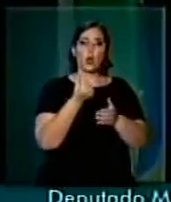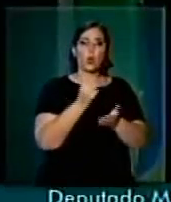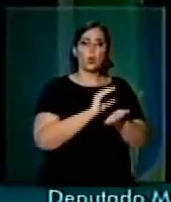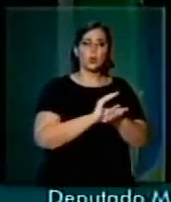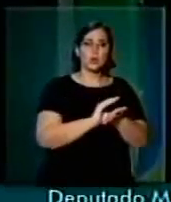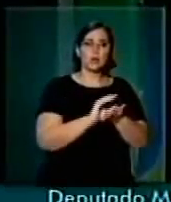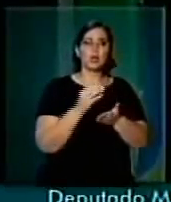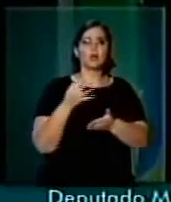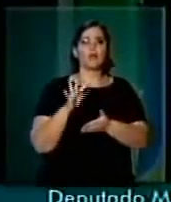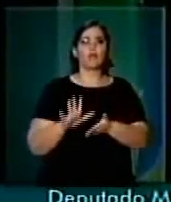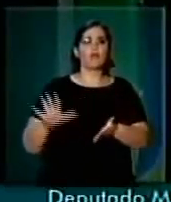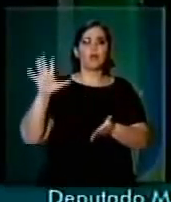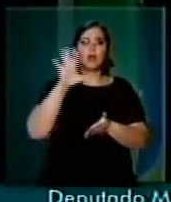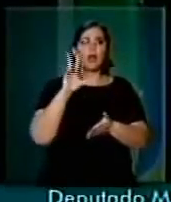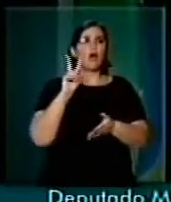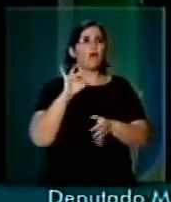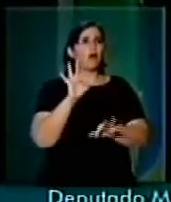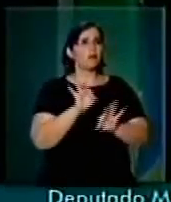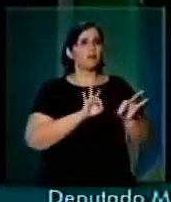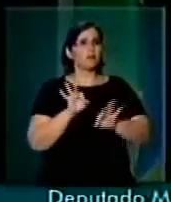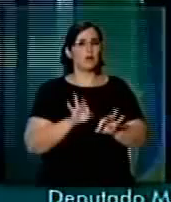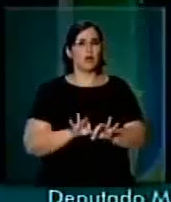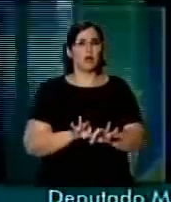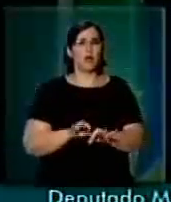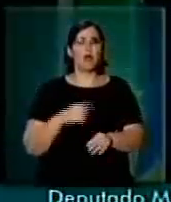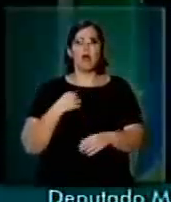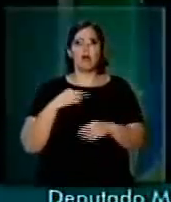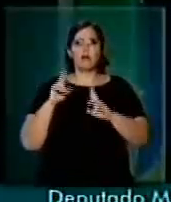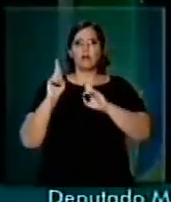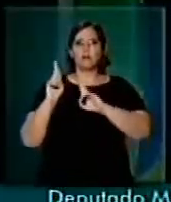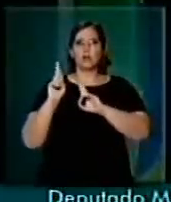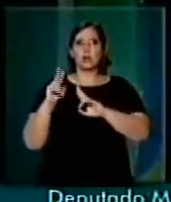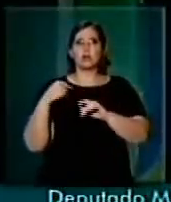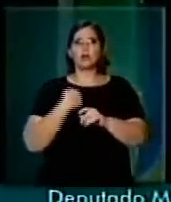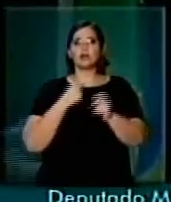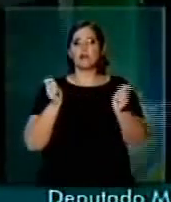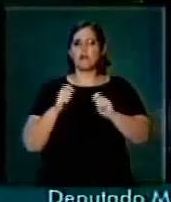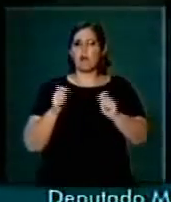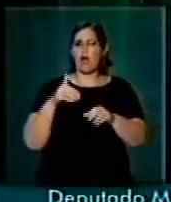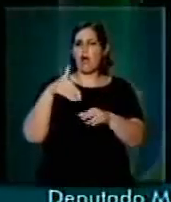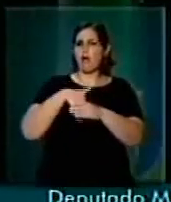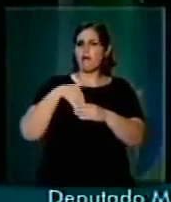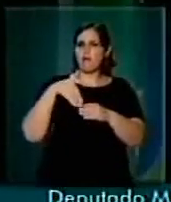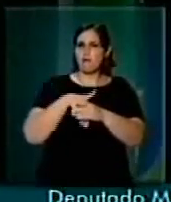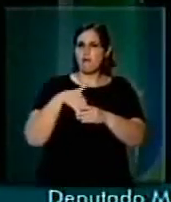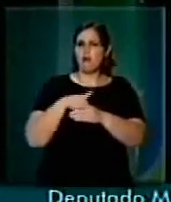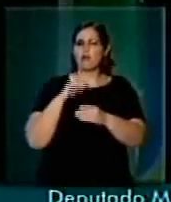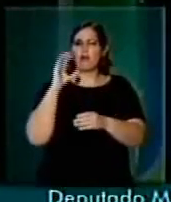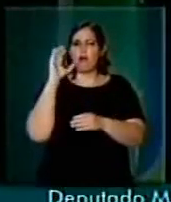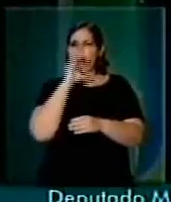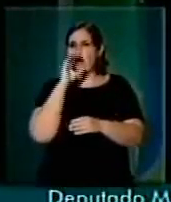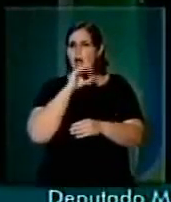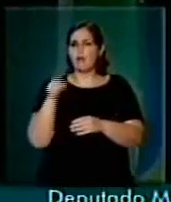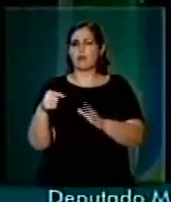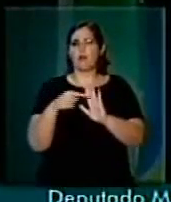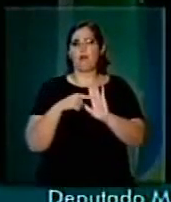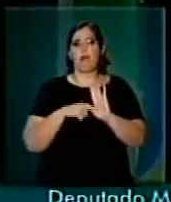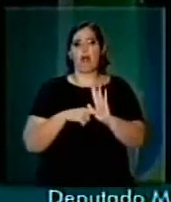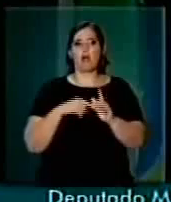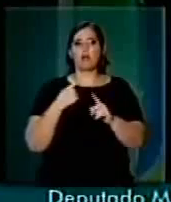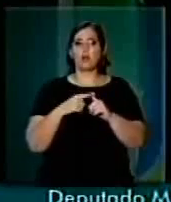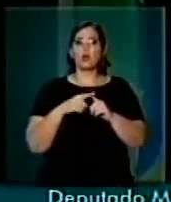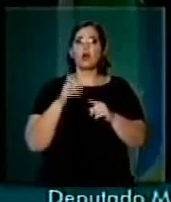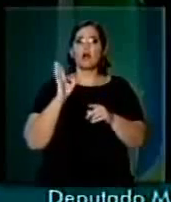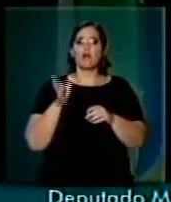federal. E a minha expectativa é que a gente possa votar o mais rápido possível estes planos para